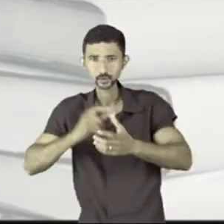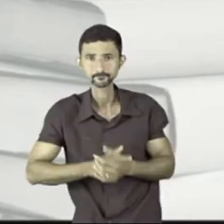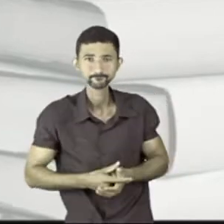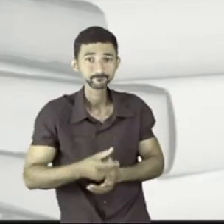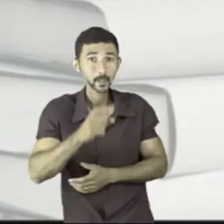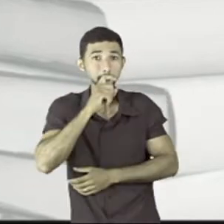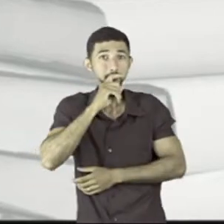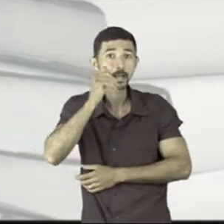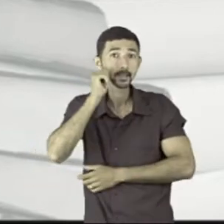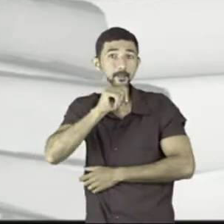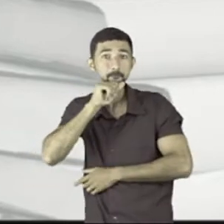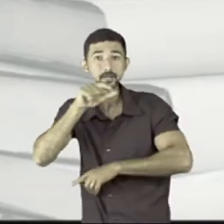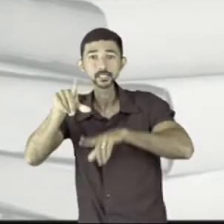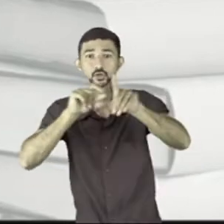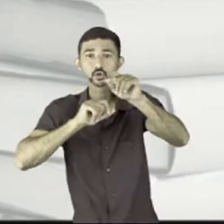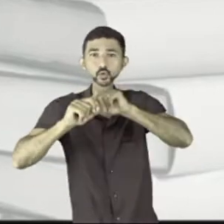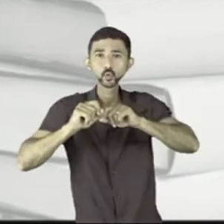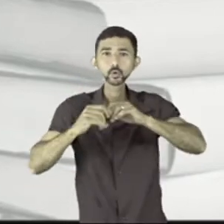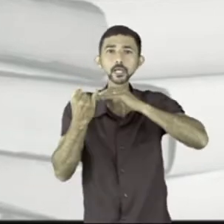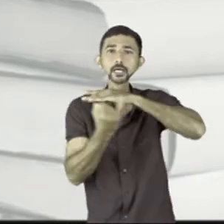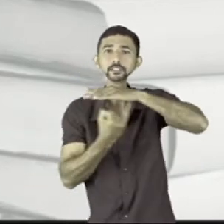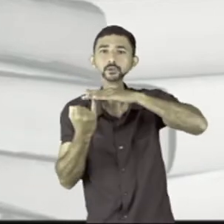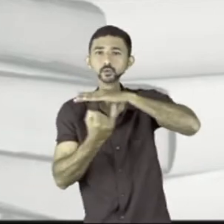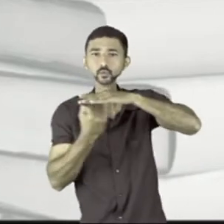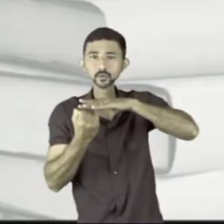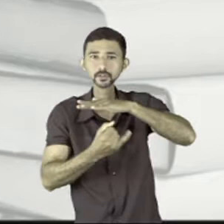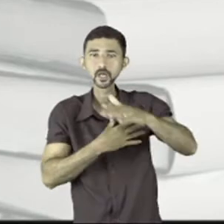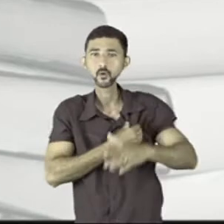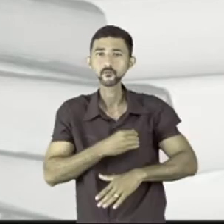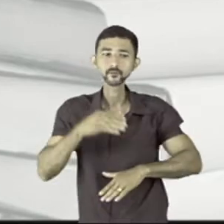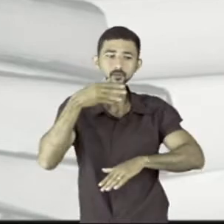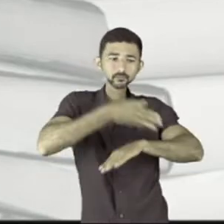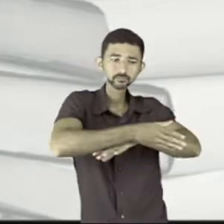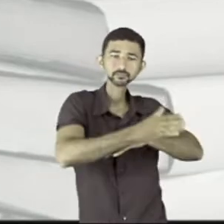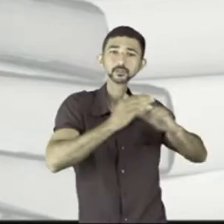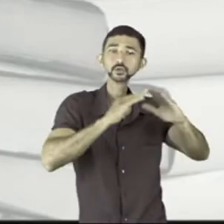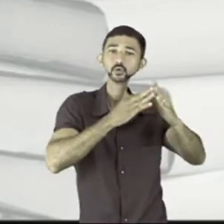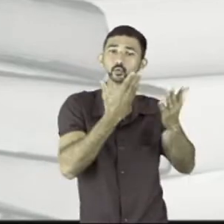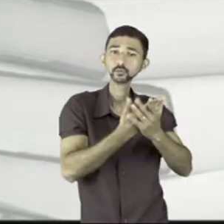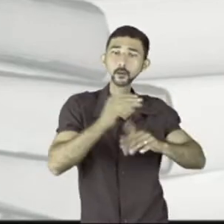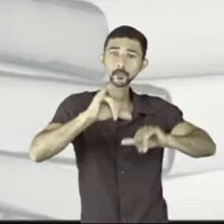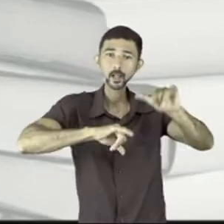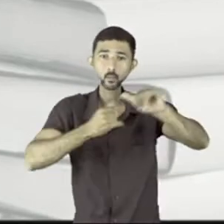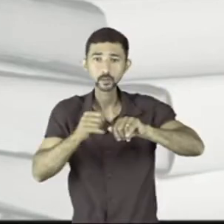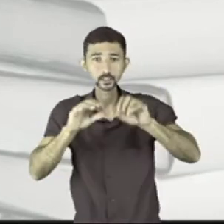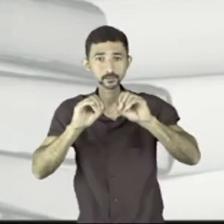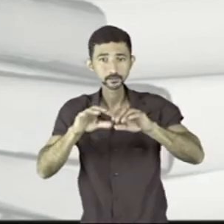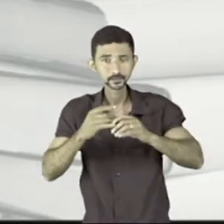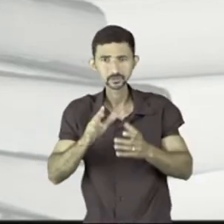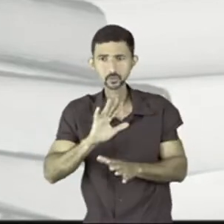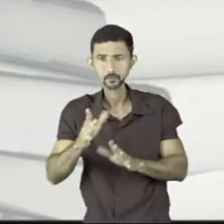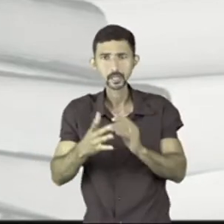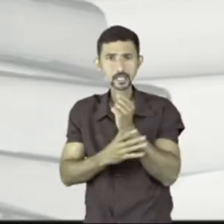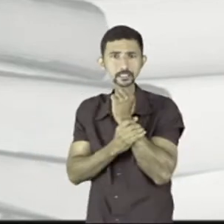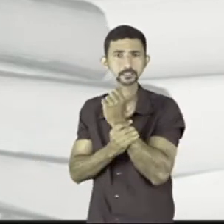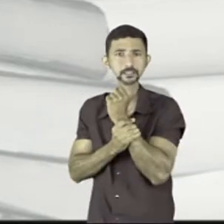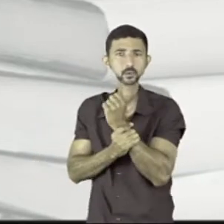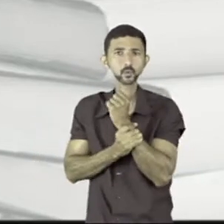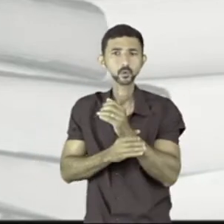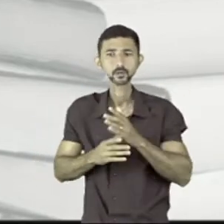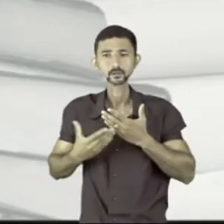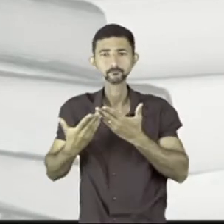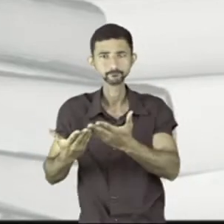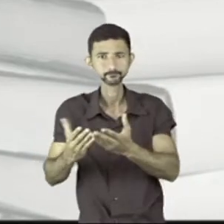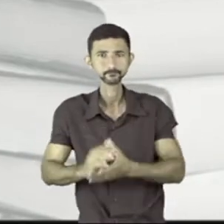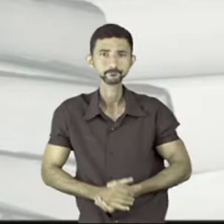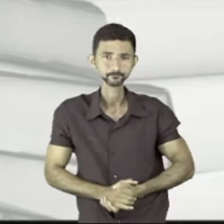Os pais deveriam escolher as instituições em que seus filhos estudam pela qualidade do ensino e não pela segurança que elas